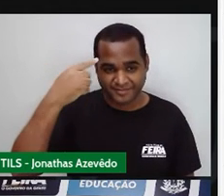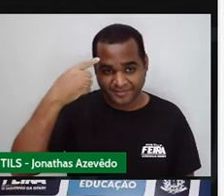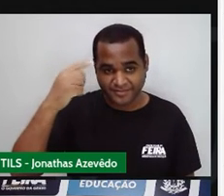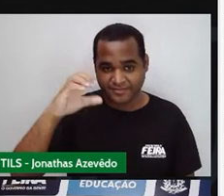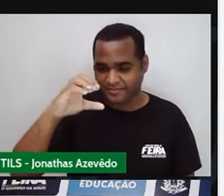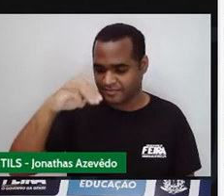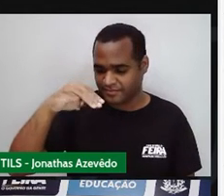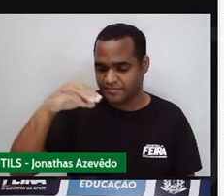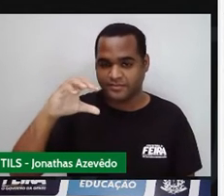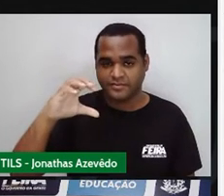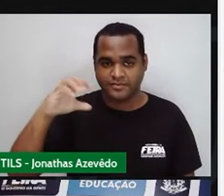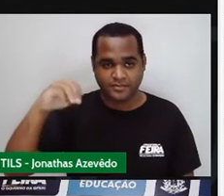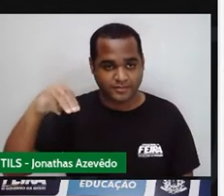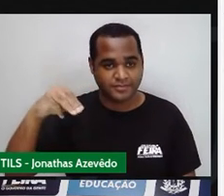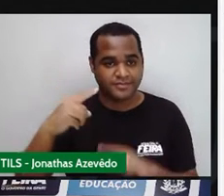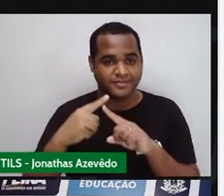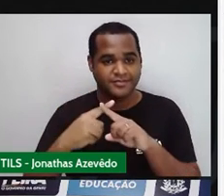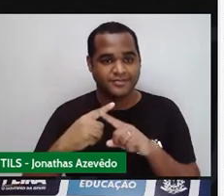centímetro quadrado.